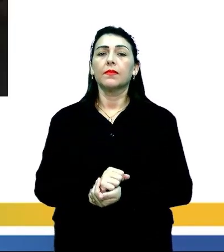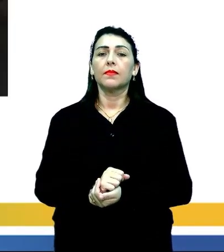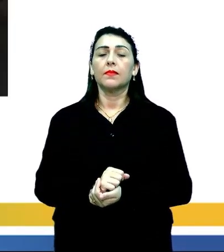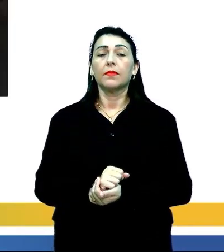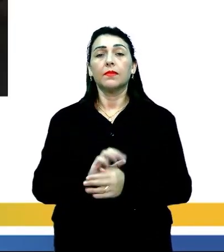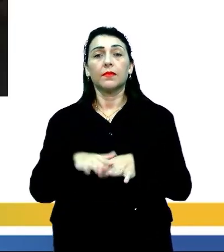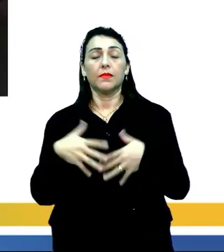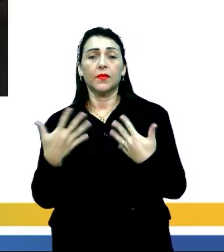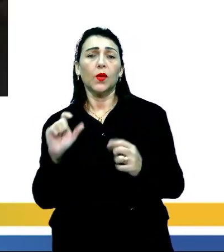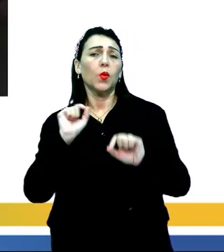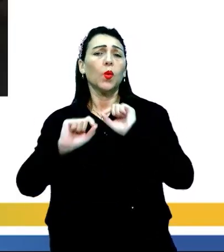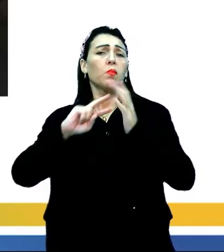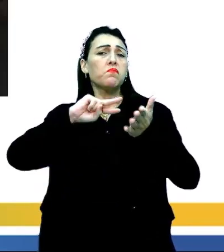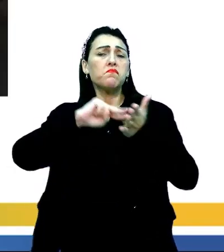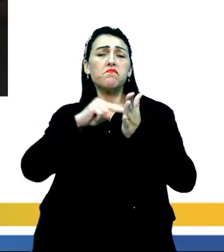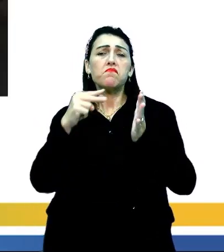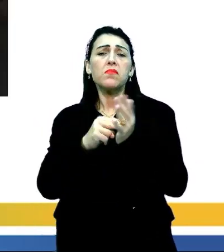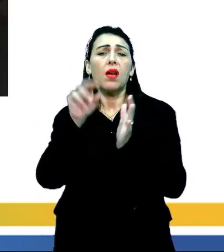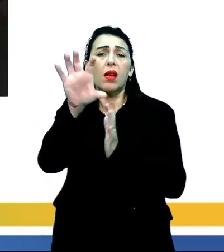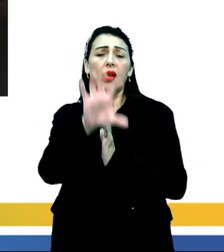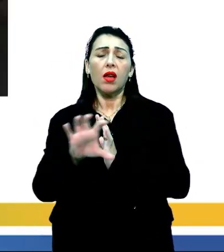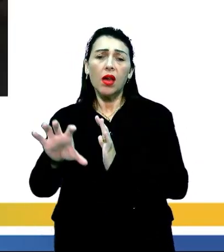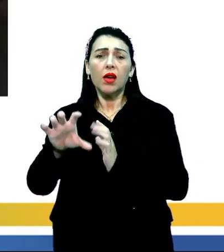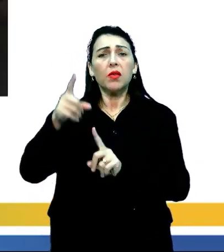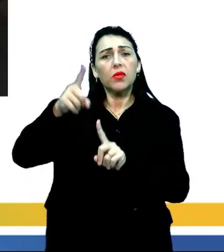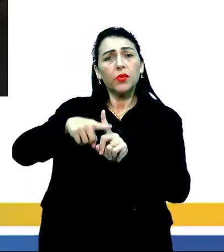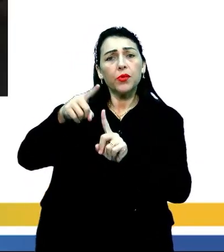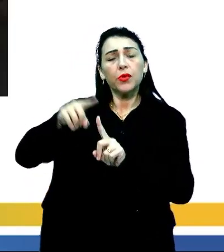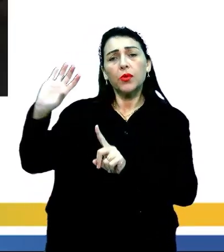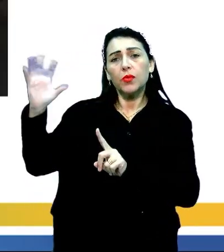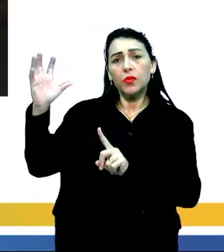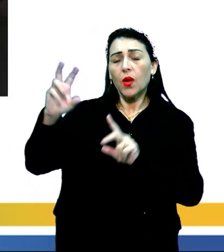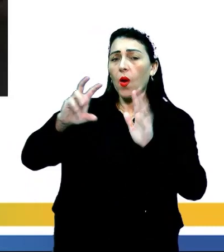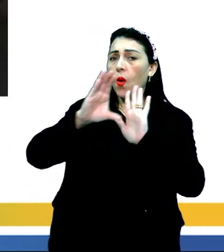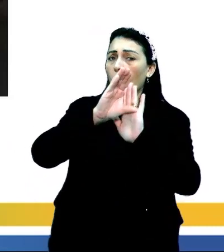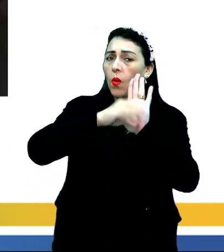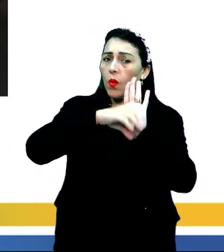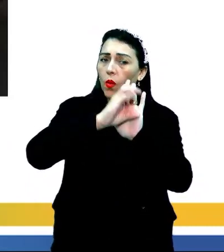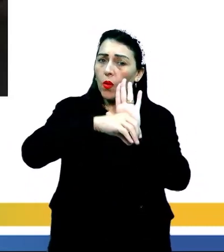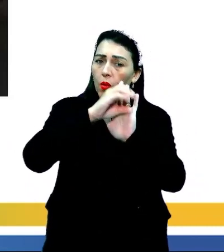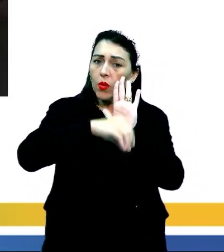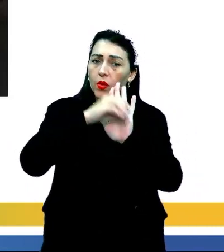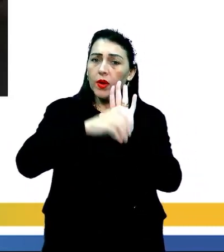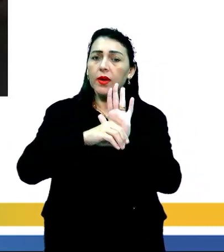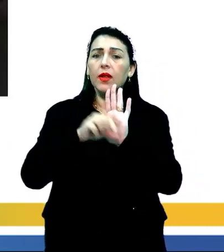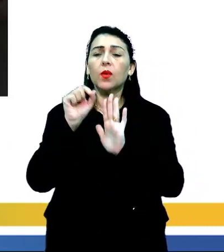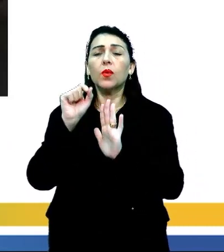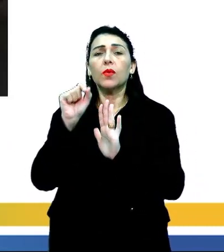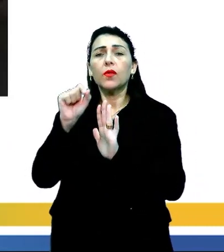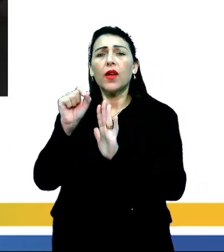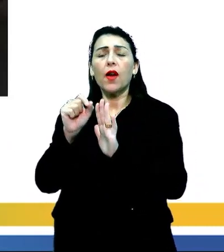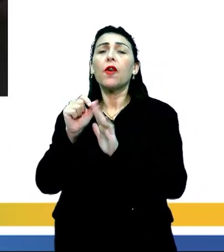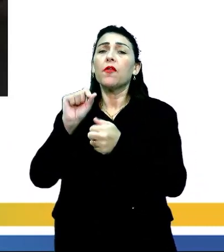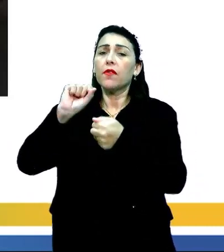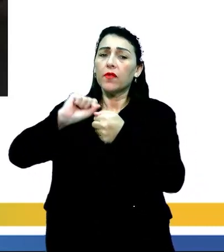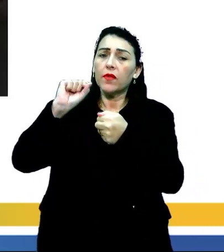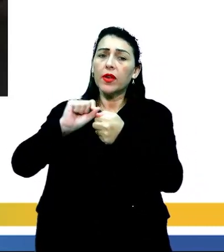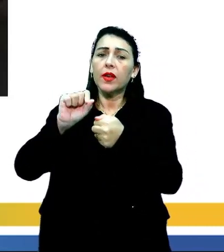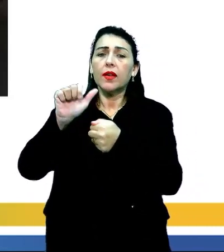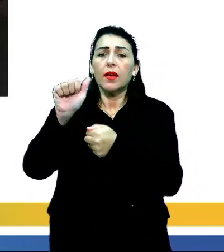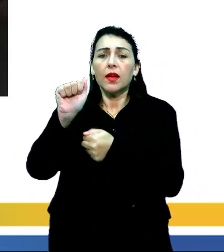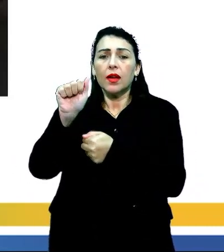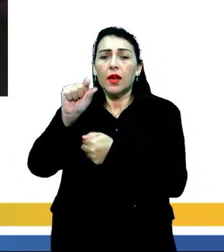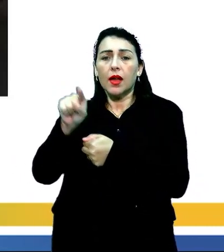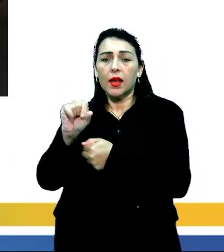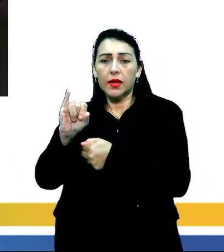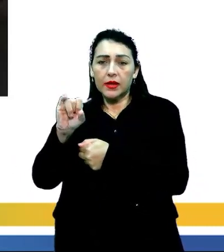Bem, o que seriam os domínios morfoclimáticos? O conceito de domínio morfoclimático foi introduzido por Aziz Nassib